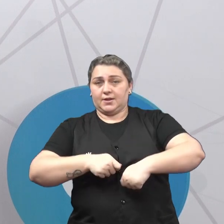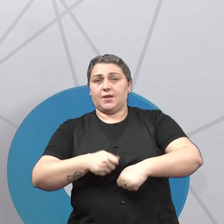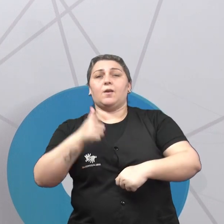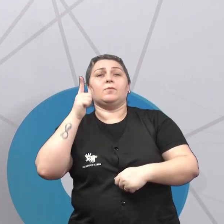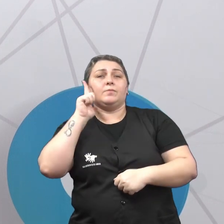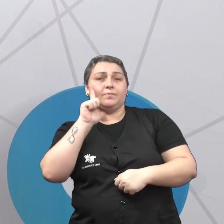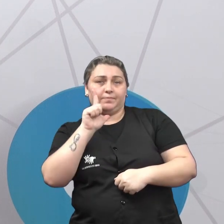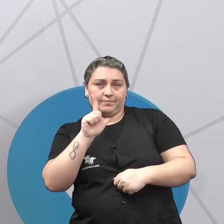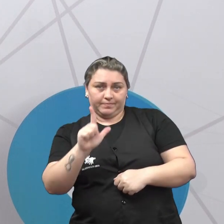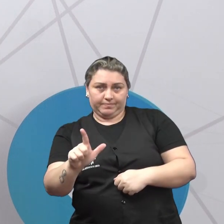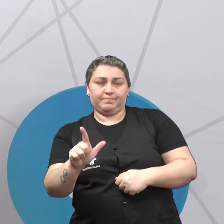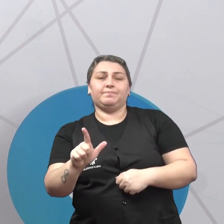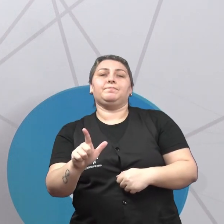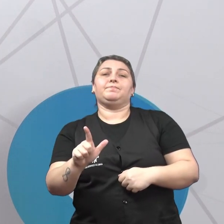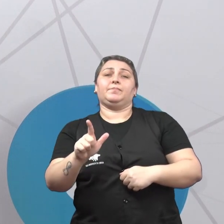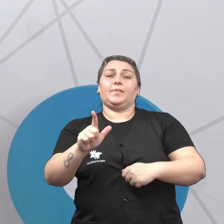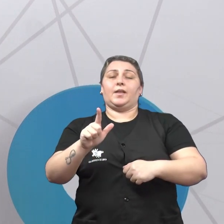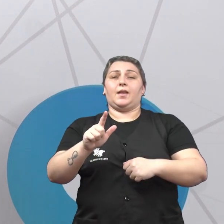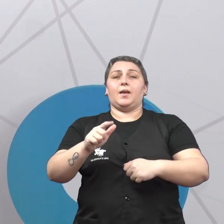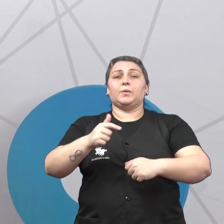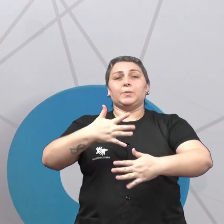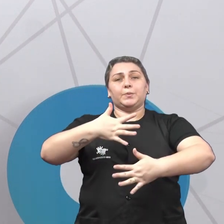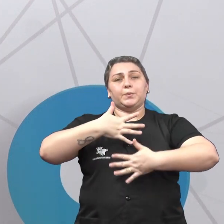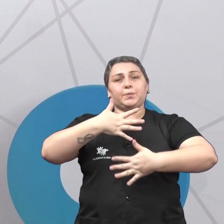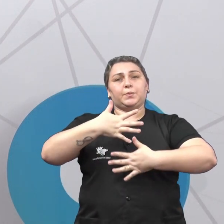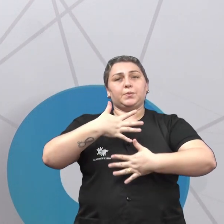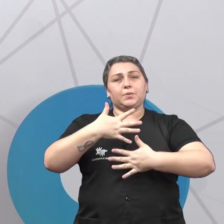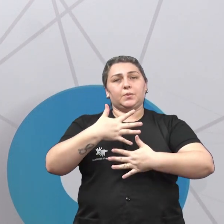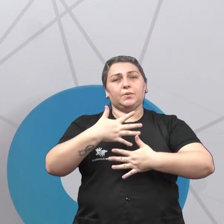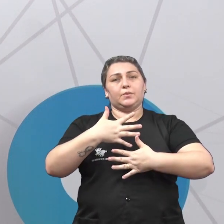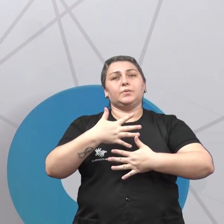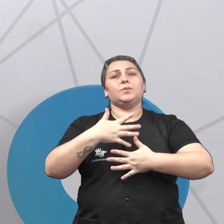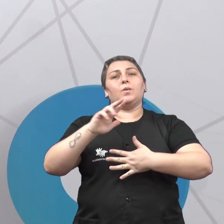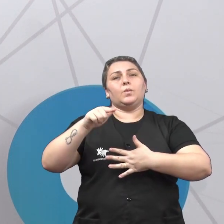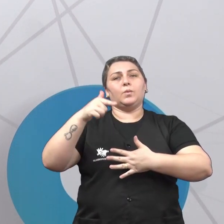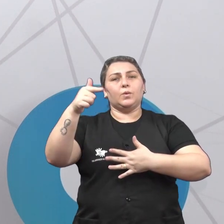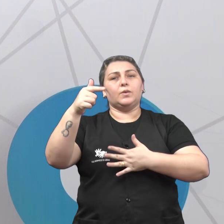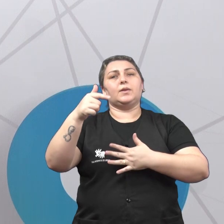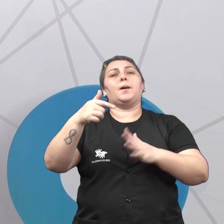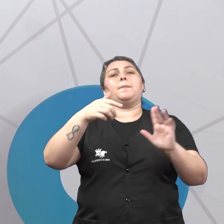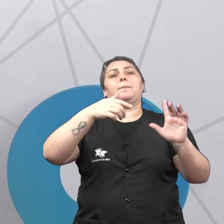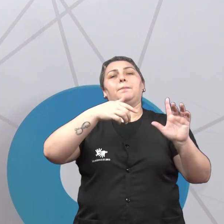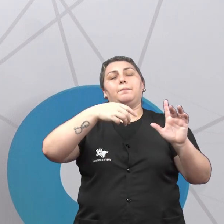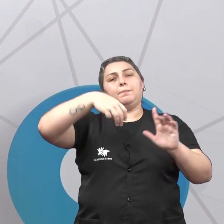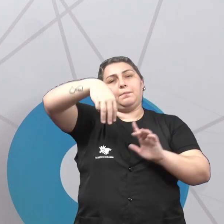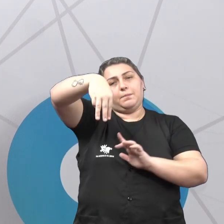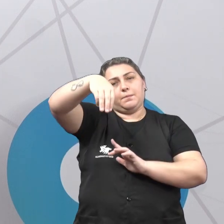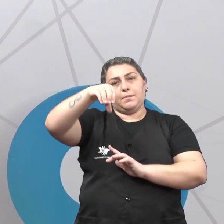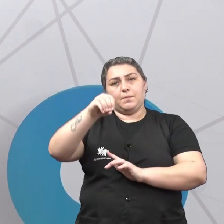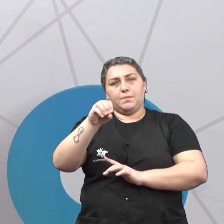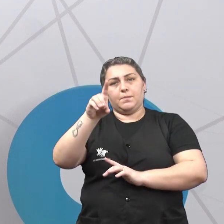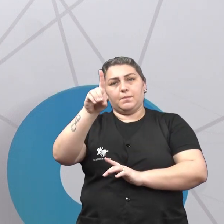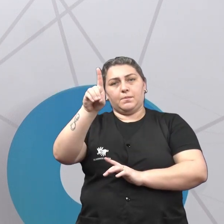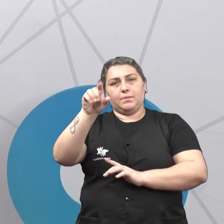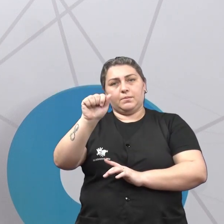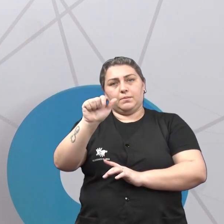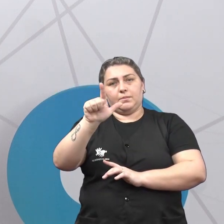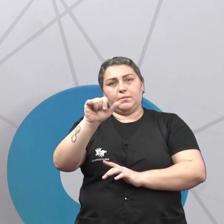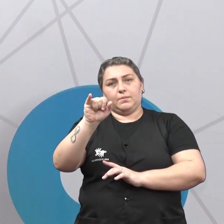tornando em uma capacidade motora para que a gente possa exercer outras modalidades. Por exemplo, a